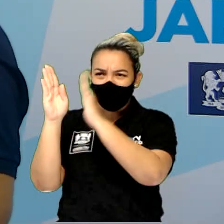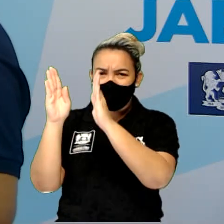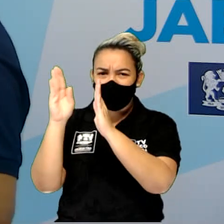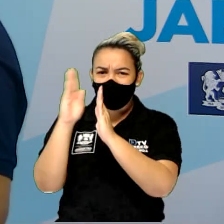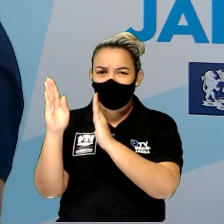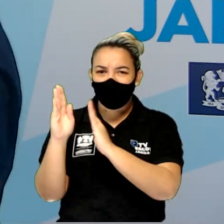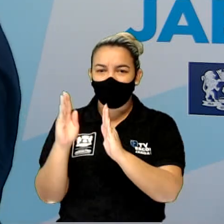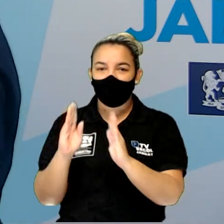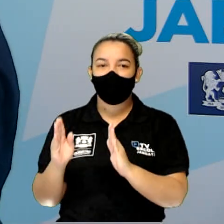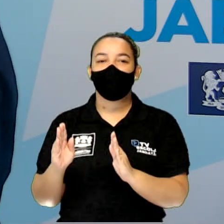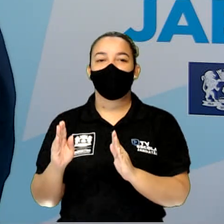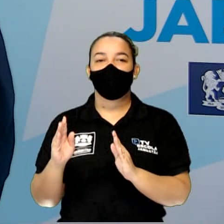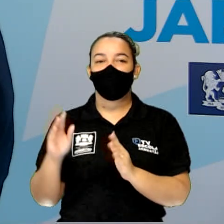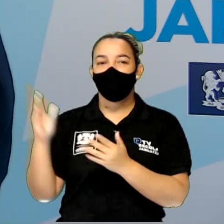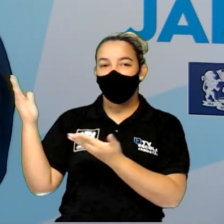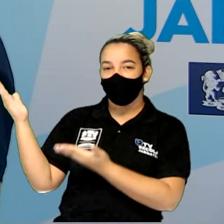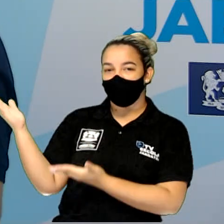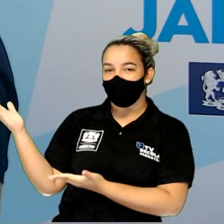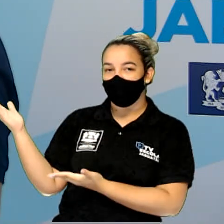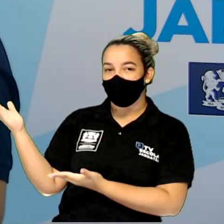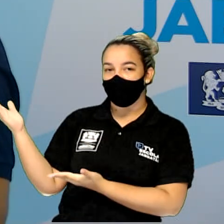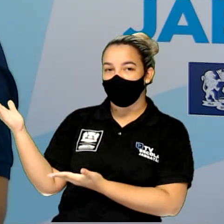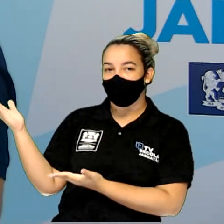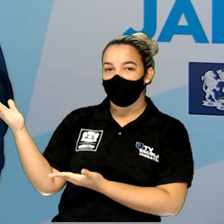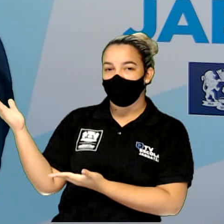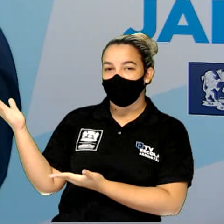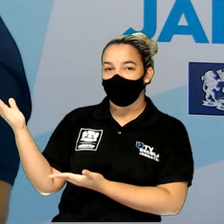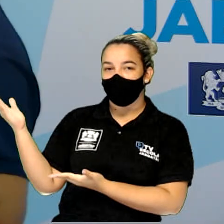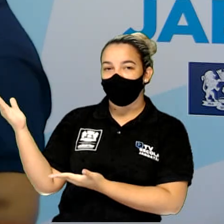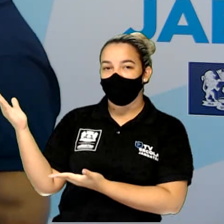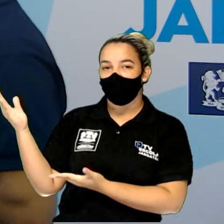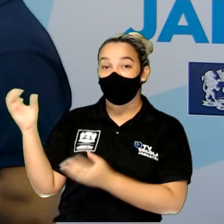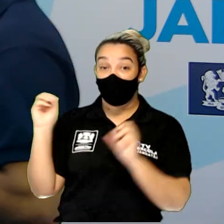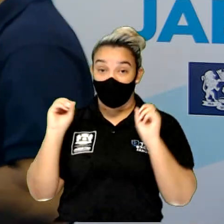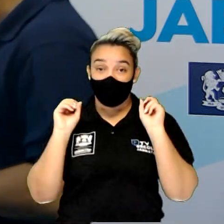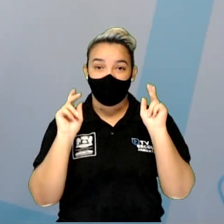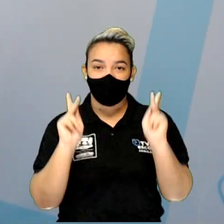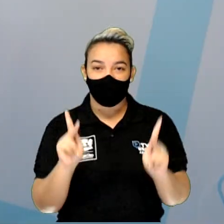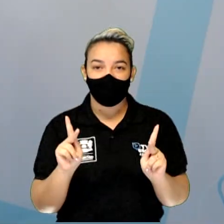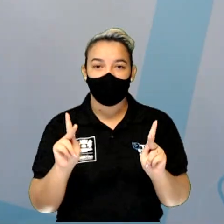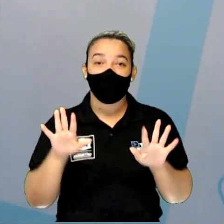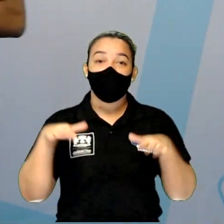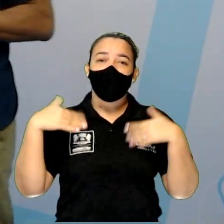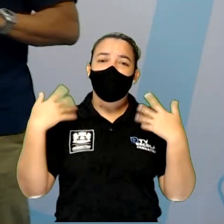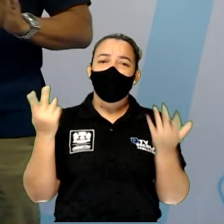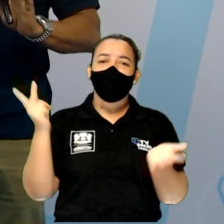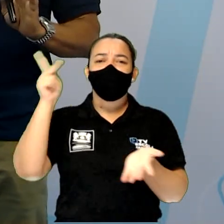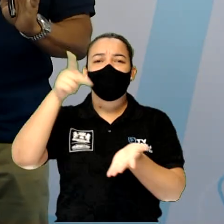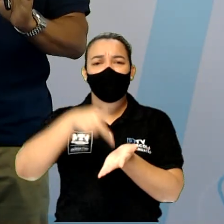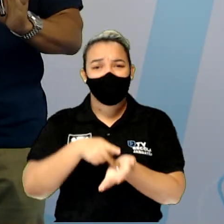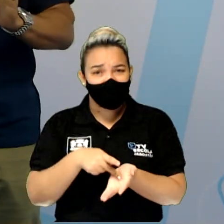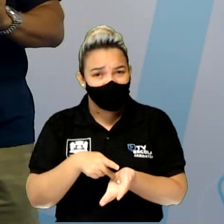península escandinava, que é toda essa área aqui. Beleza? Ok? Então, na verdade, dá para compreender um pouco dessa